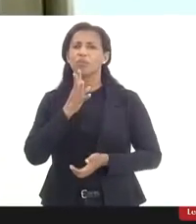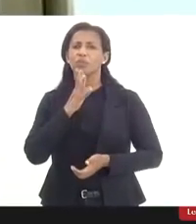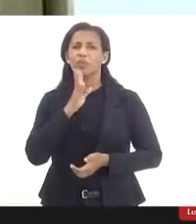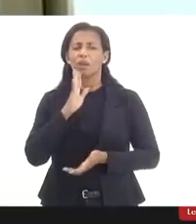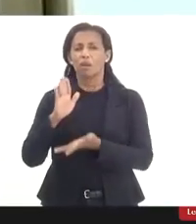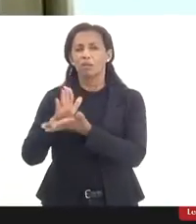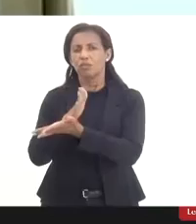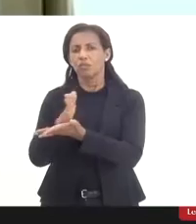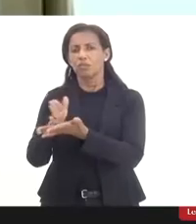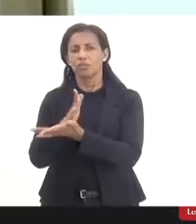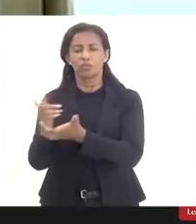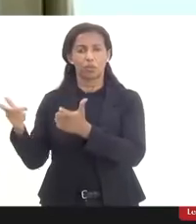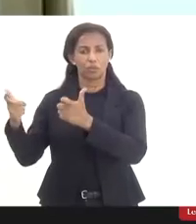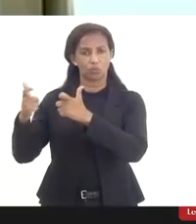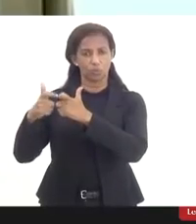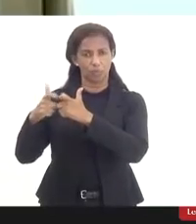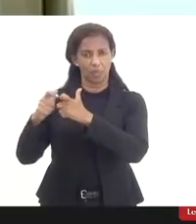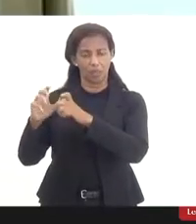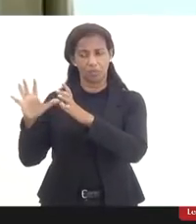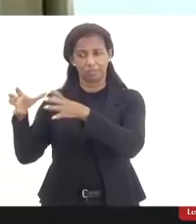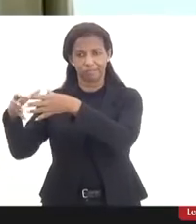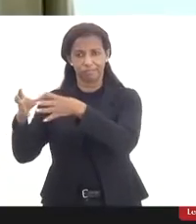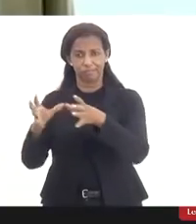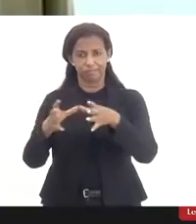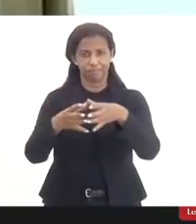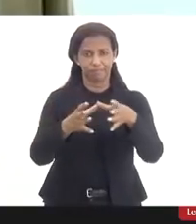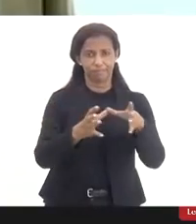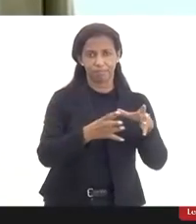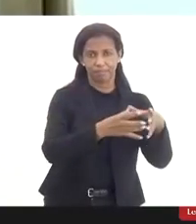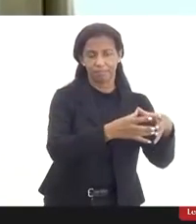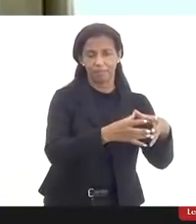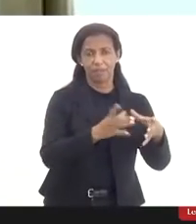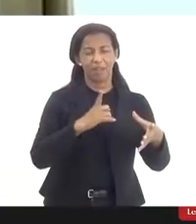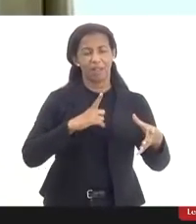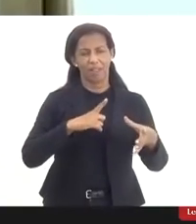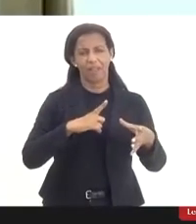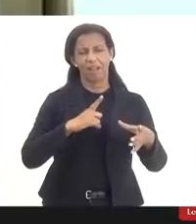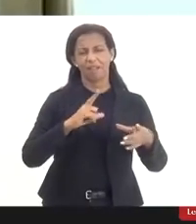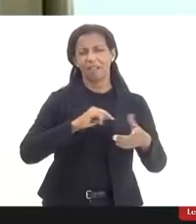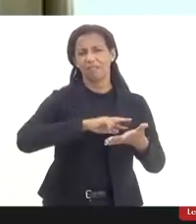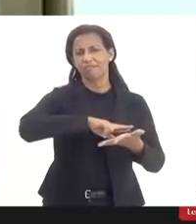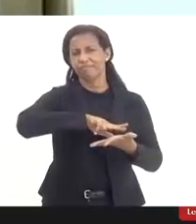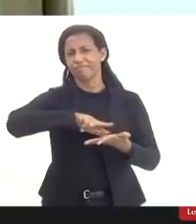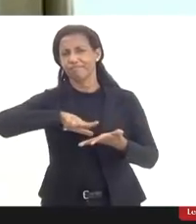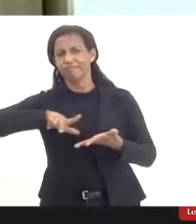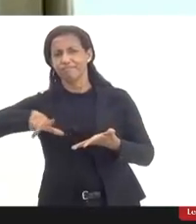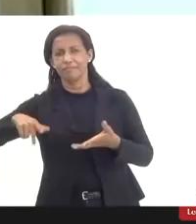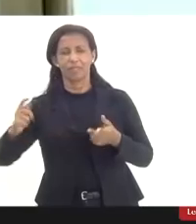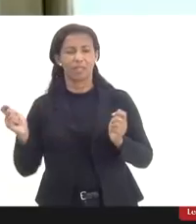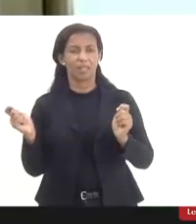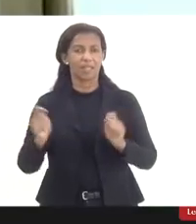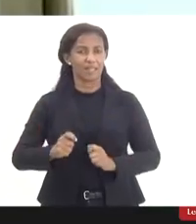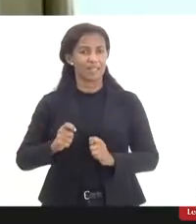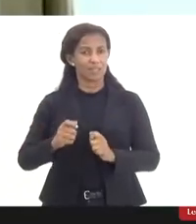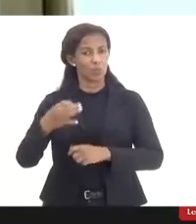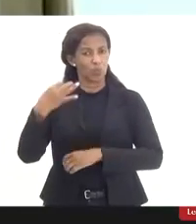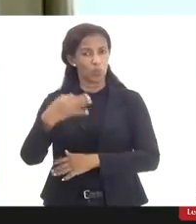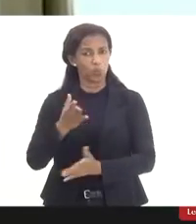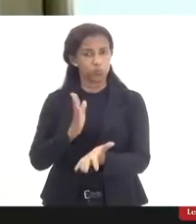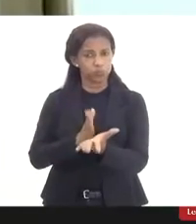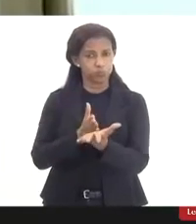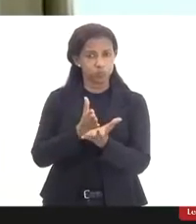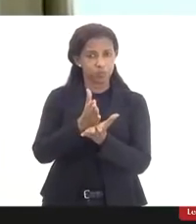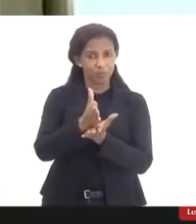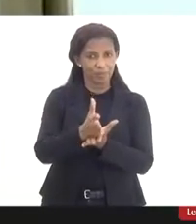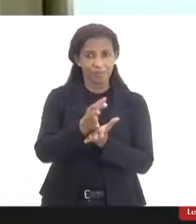médicos dessa classificação que ela leva uma série de fatores e ele seria o correto e o